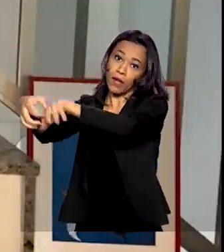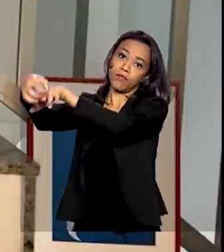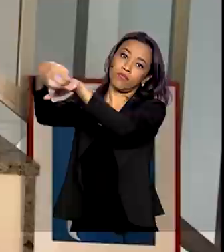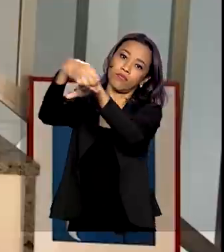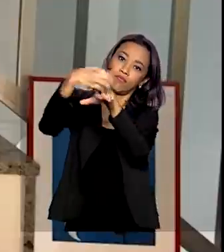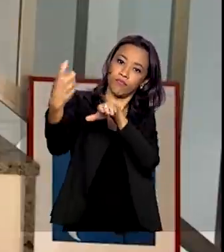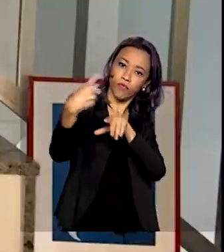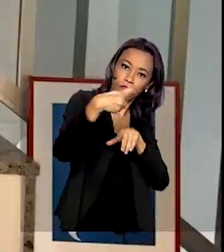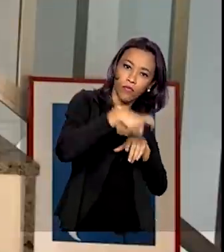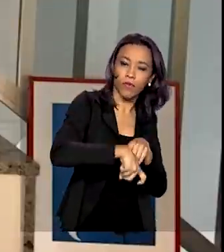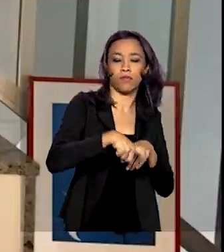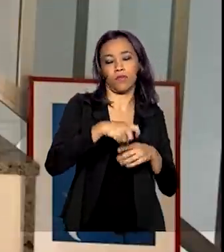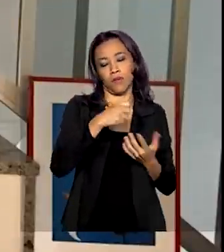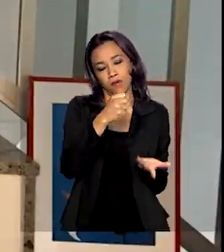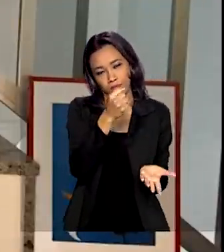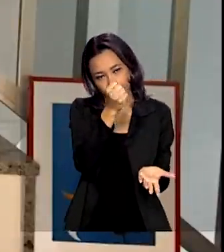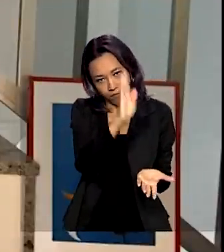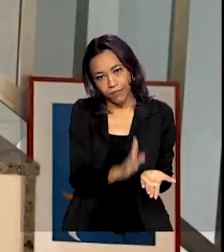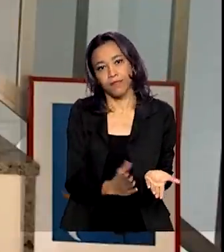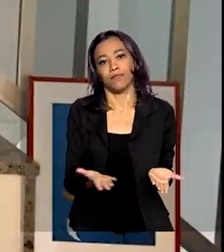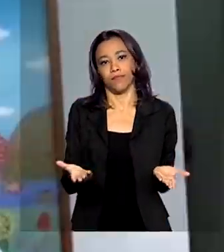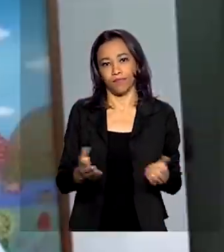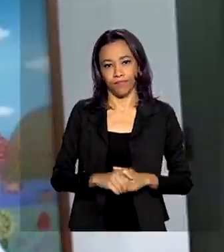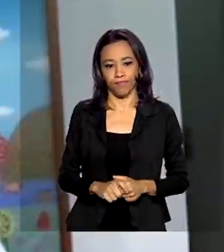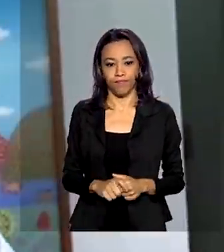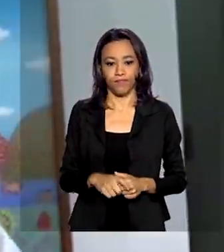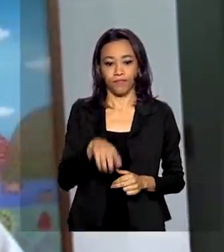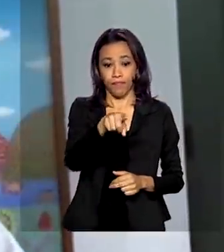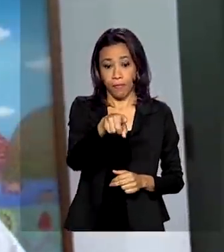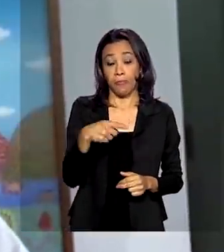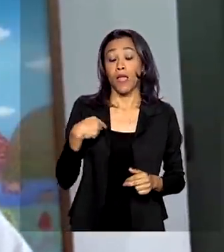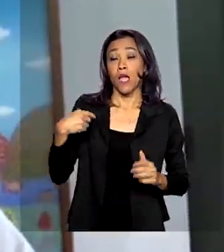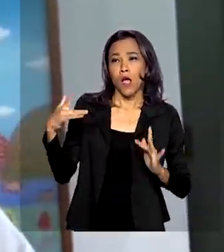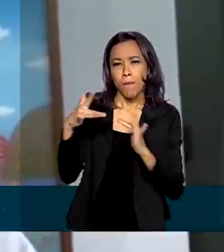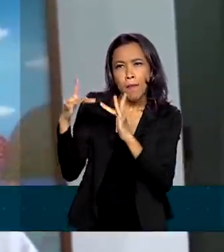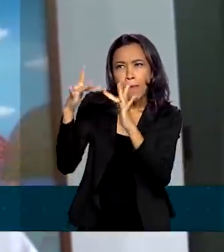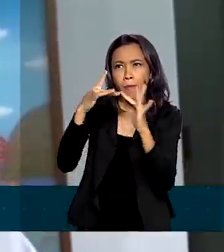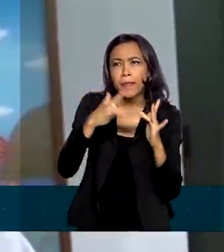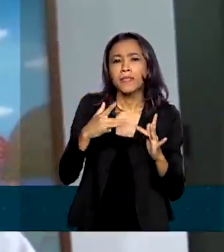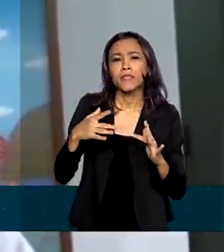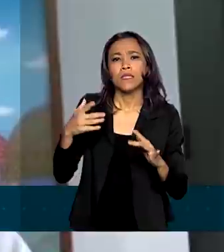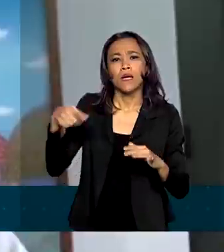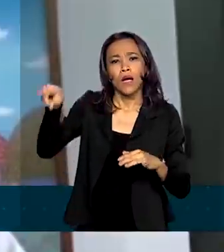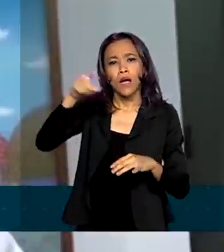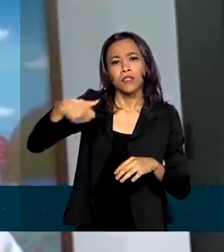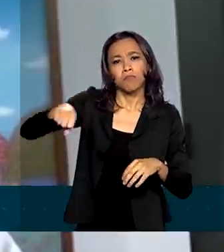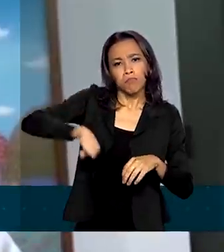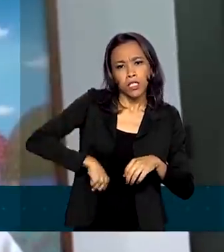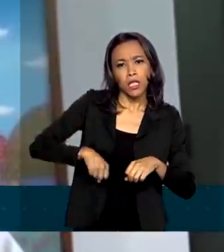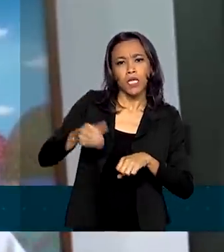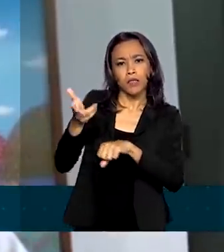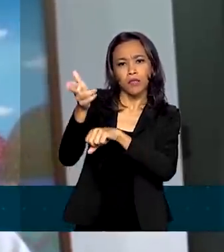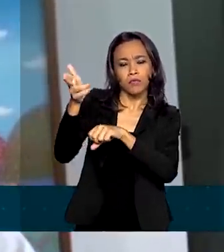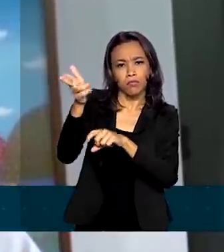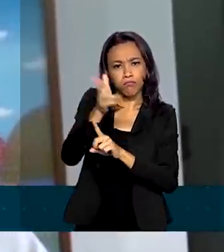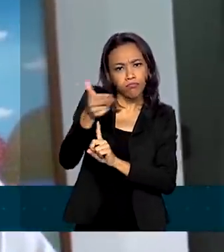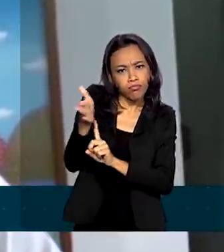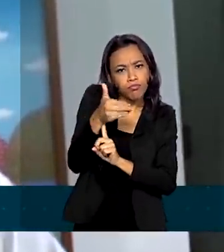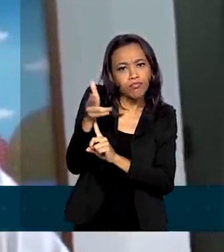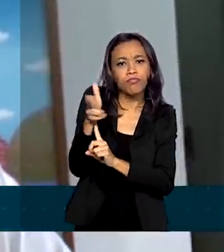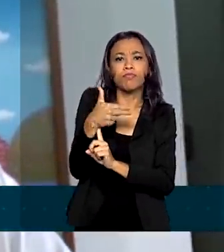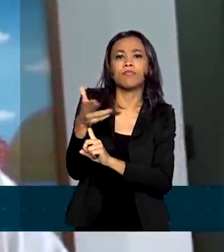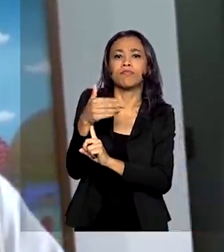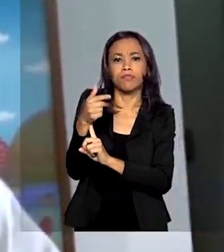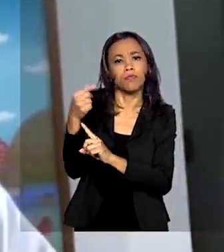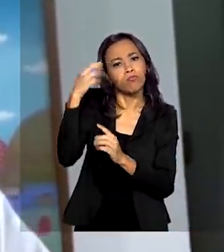repatriar brasileiros de volta ao Brasil. As embaixadas, os consulados, também estão inteiramente empenhados em ajudar no retorno